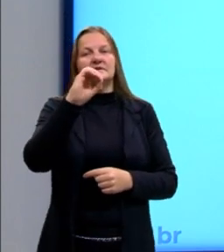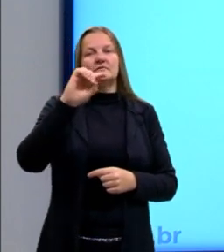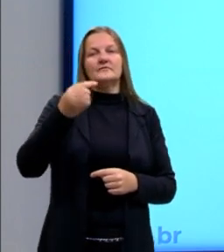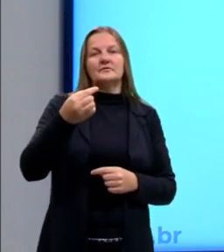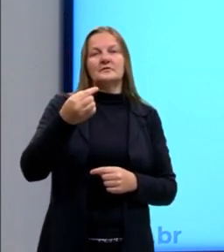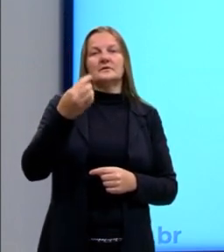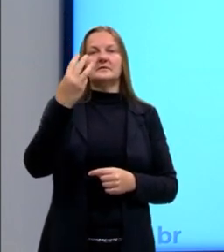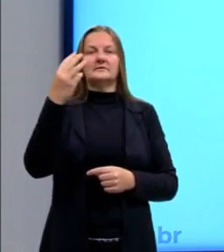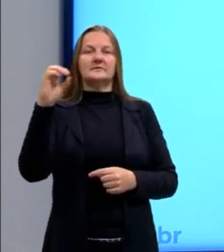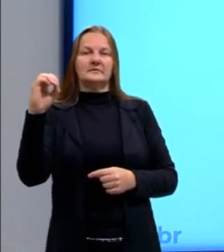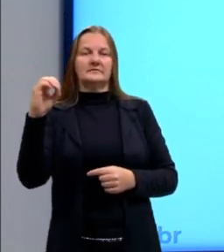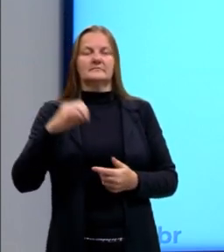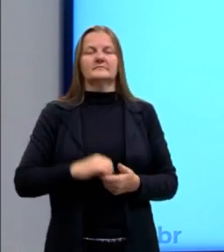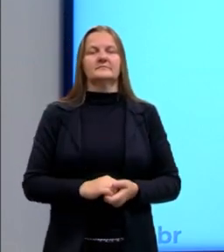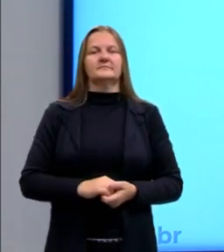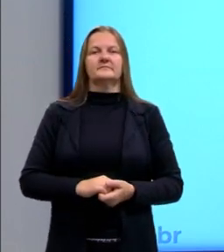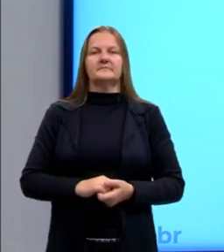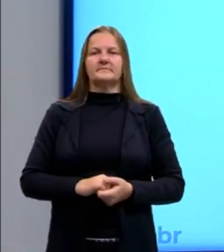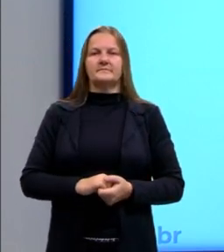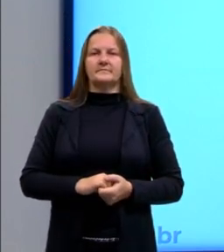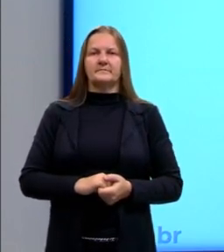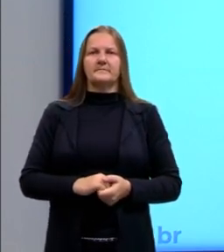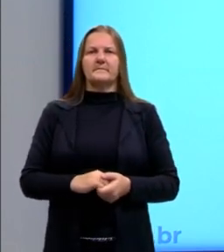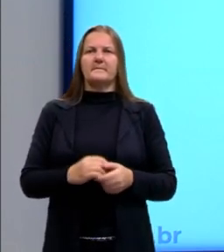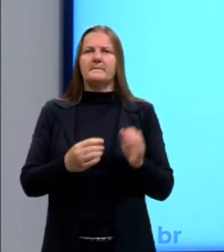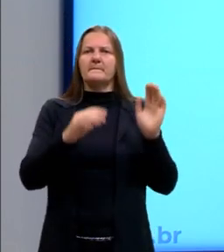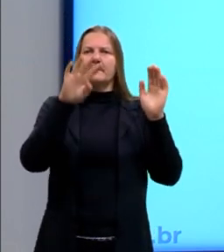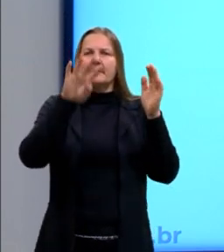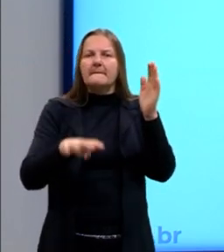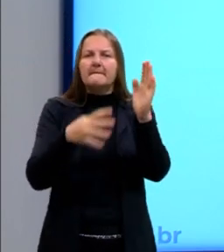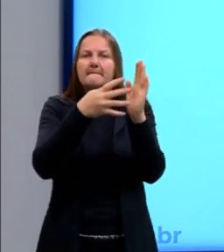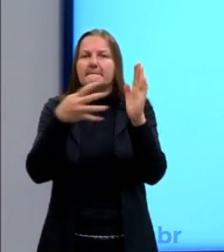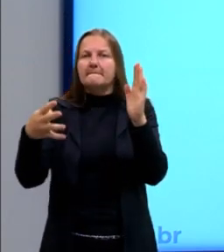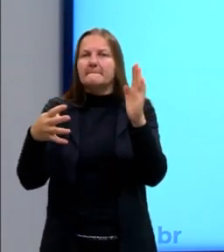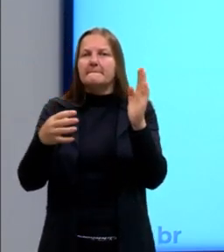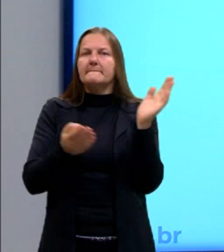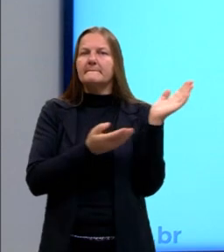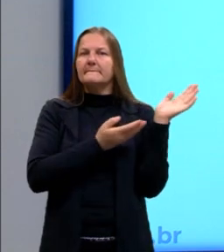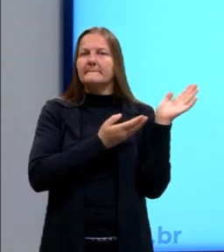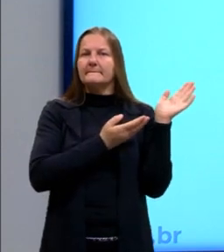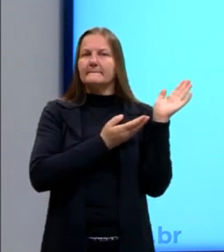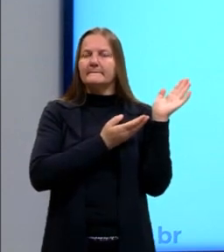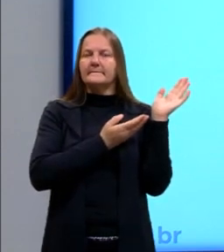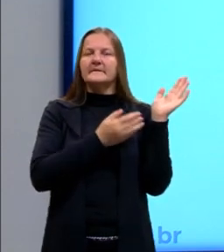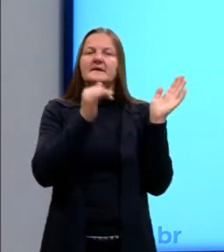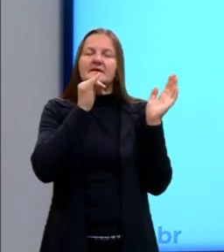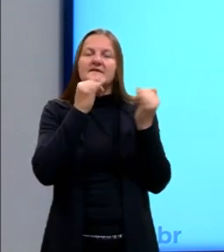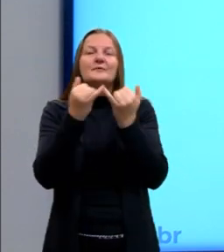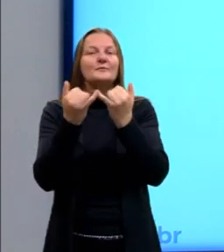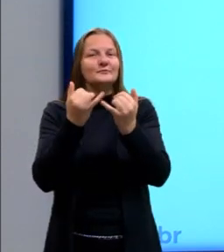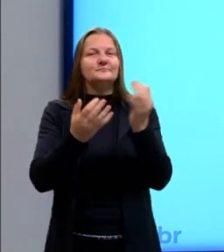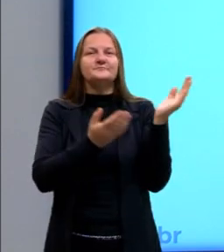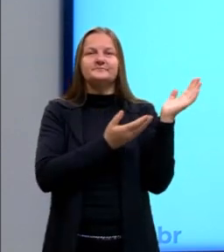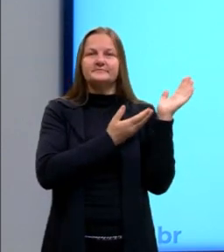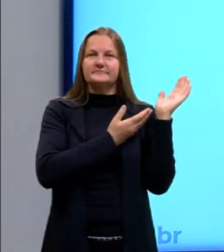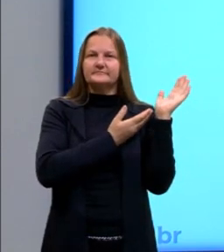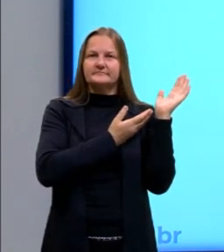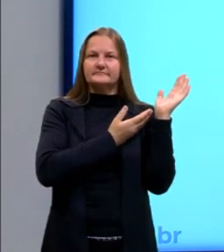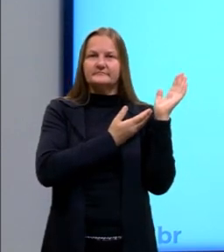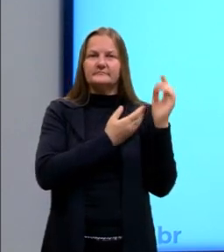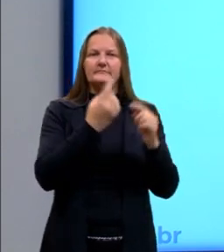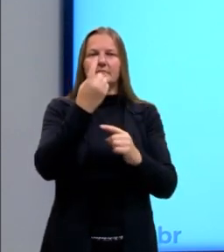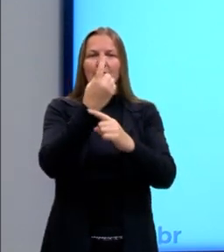,30. Aqui eu coloquei uma tabelinha para a gente visualizar mais alguns exemplos. Então temos